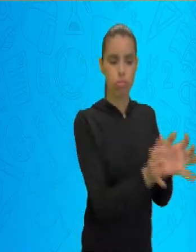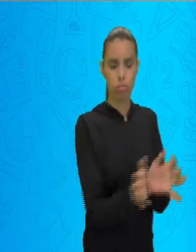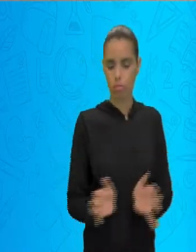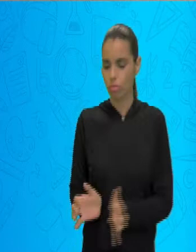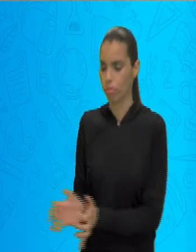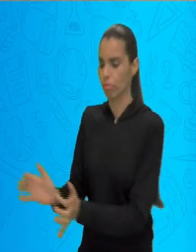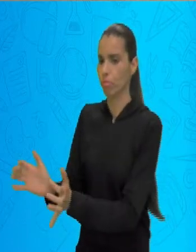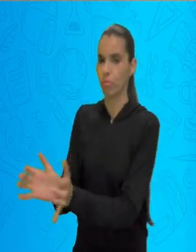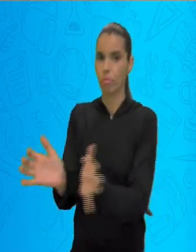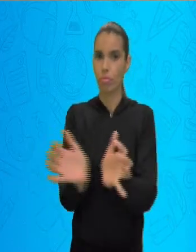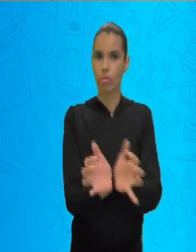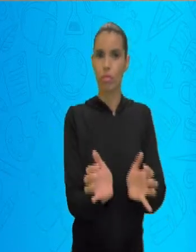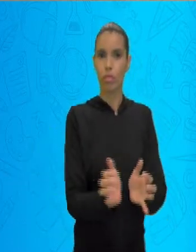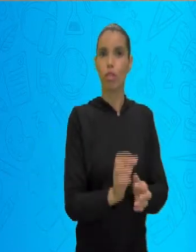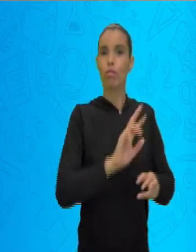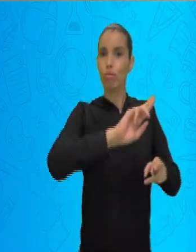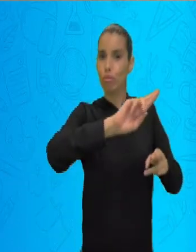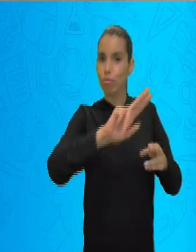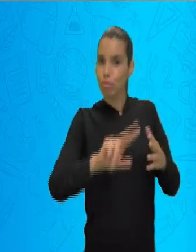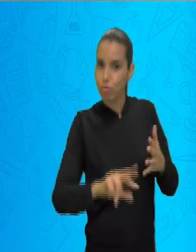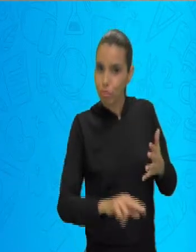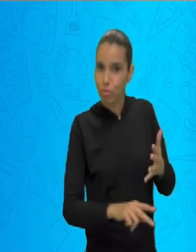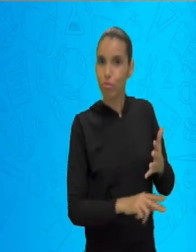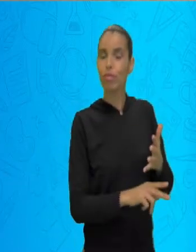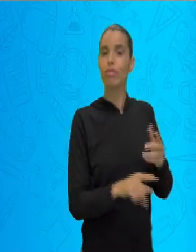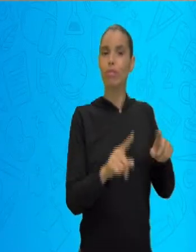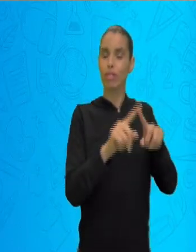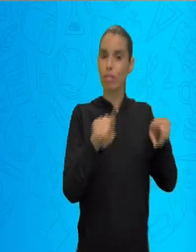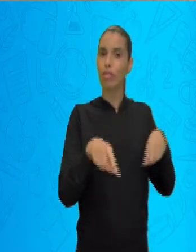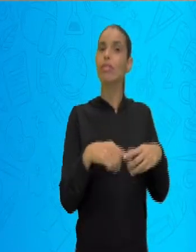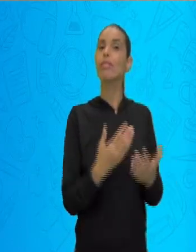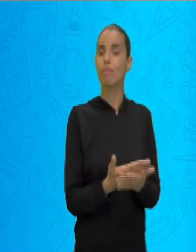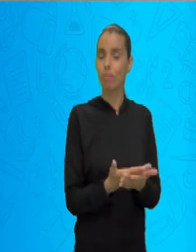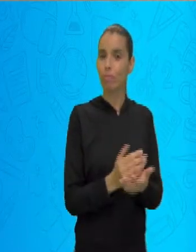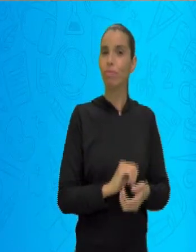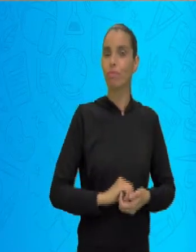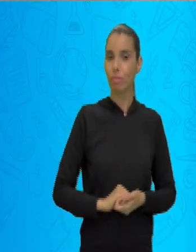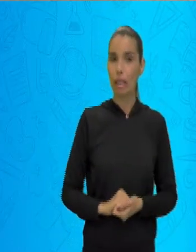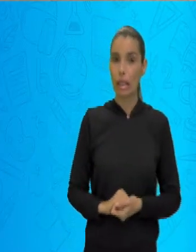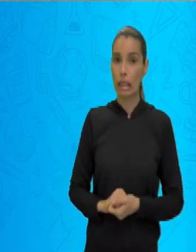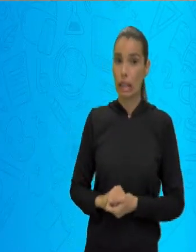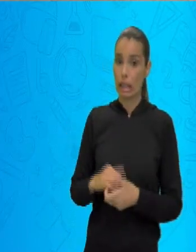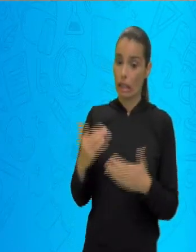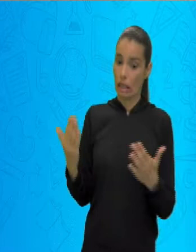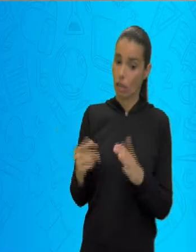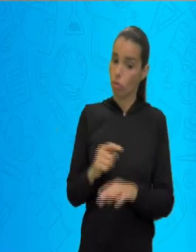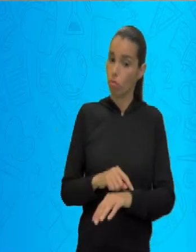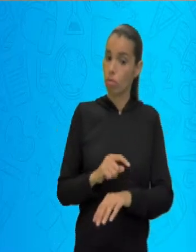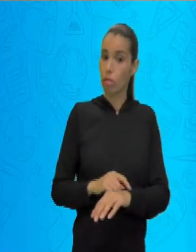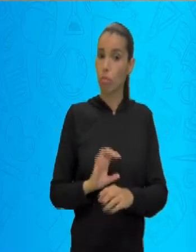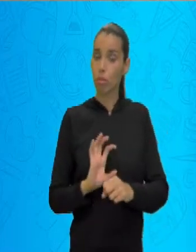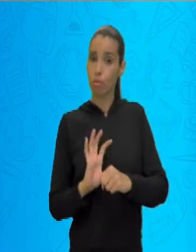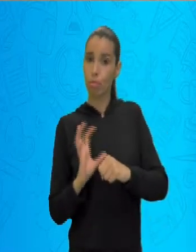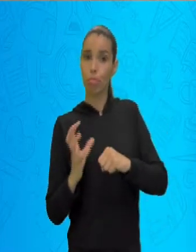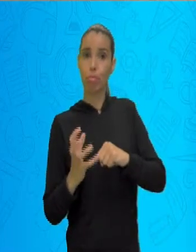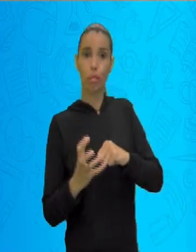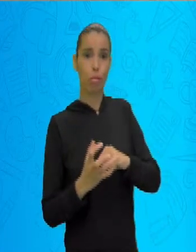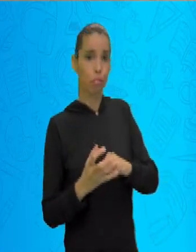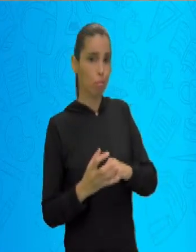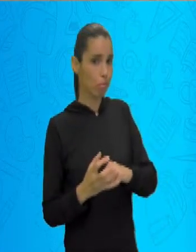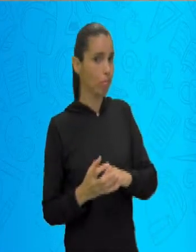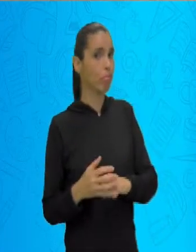É muita gente num lugar só. E agora, com a pandemia, isso é impensável.